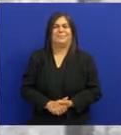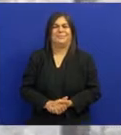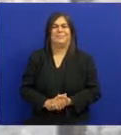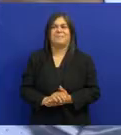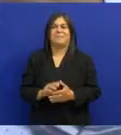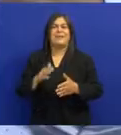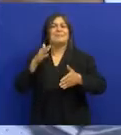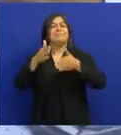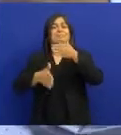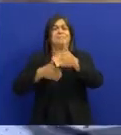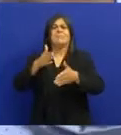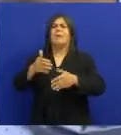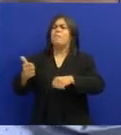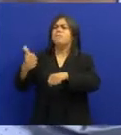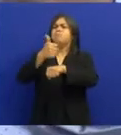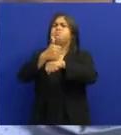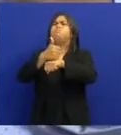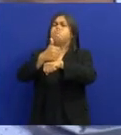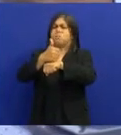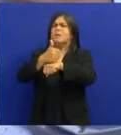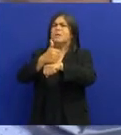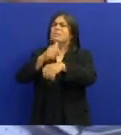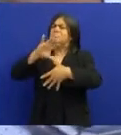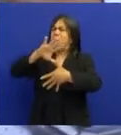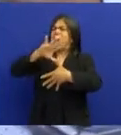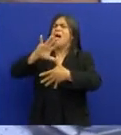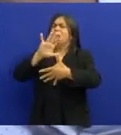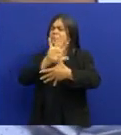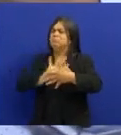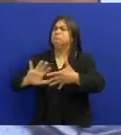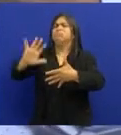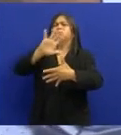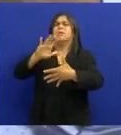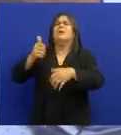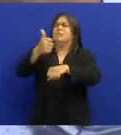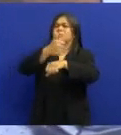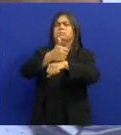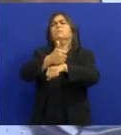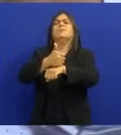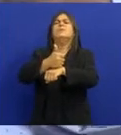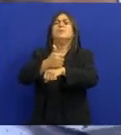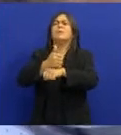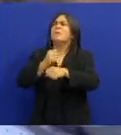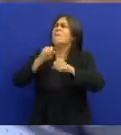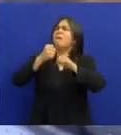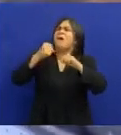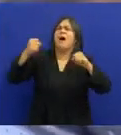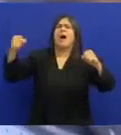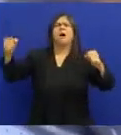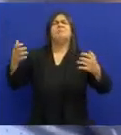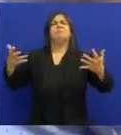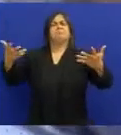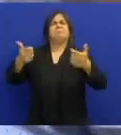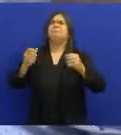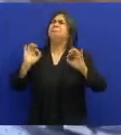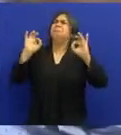Na época Foi considerado Um dos maiores Da América Latina Pela sua